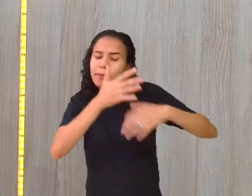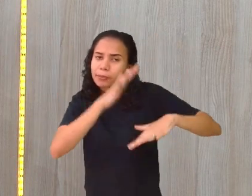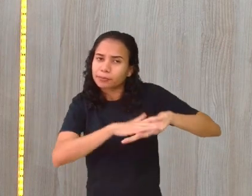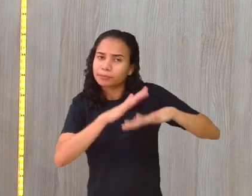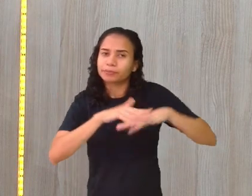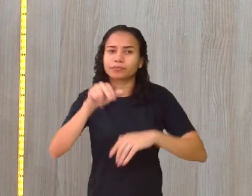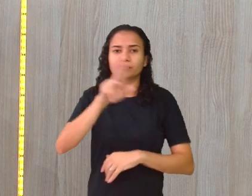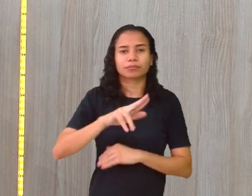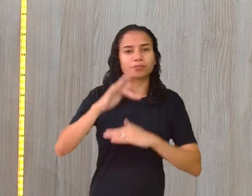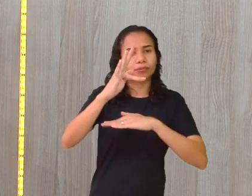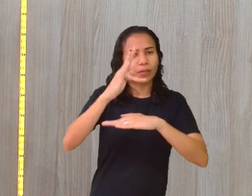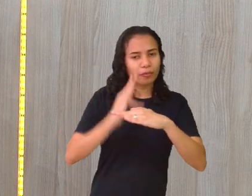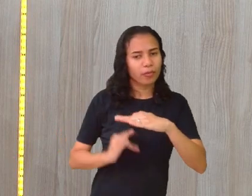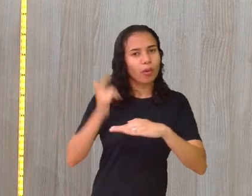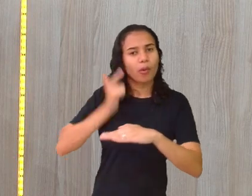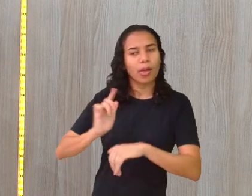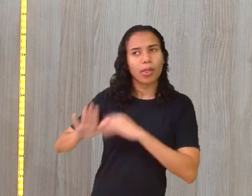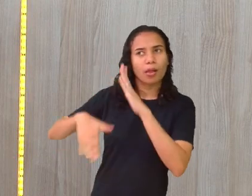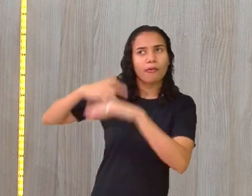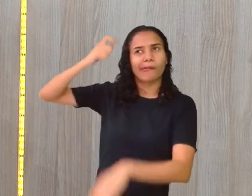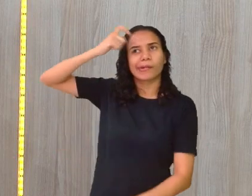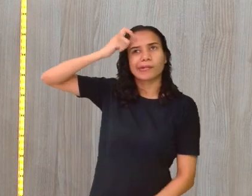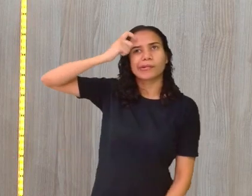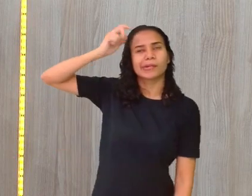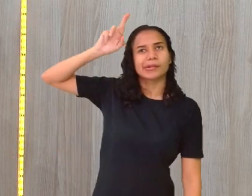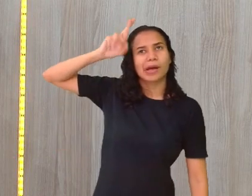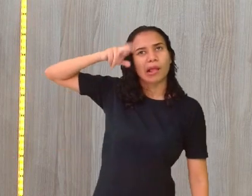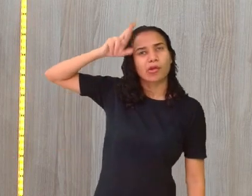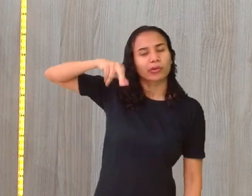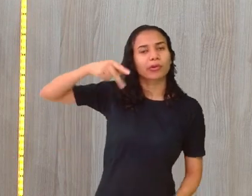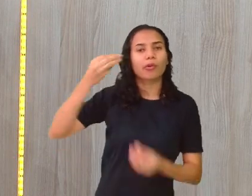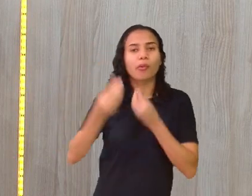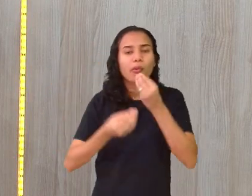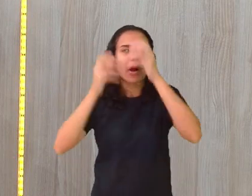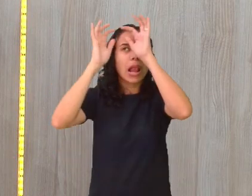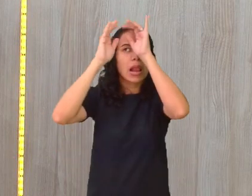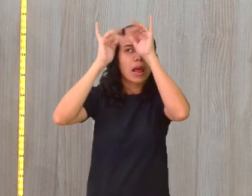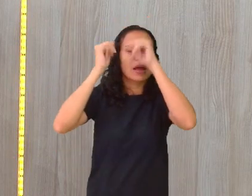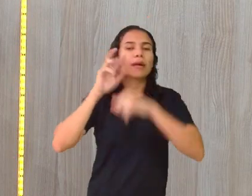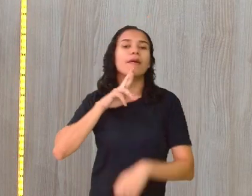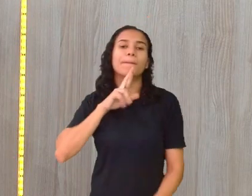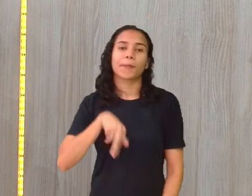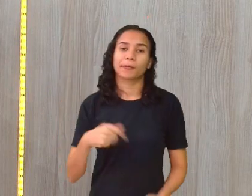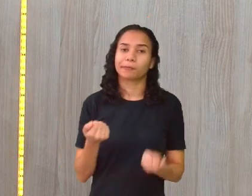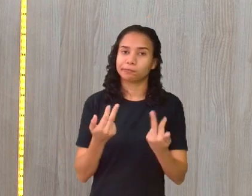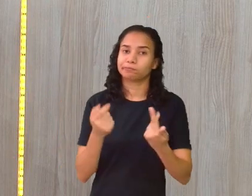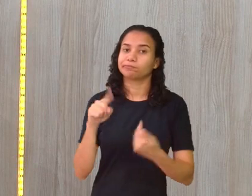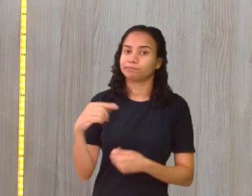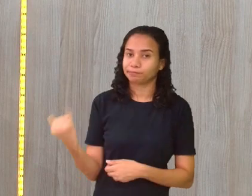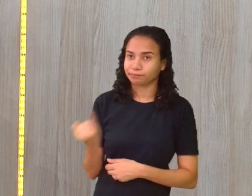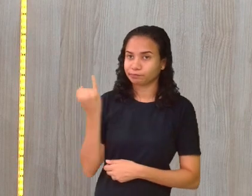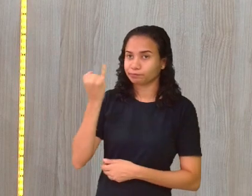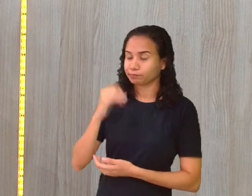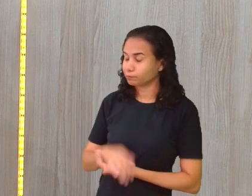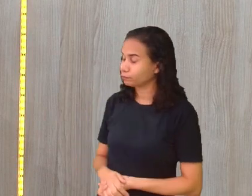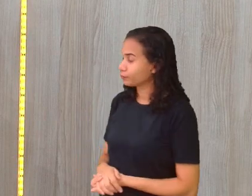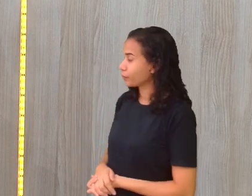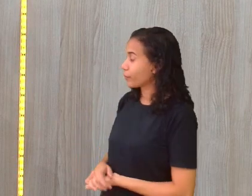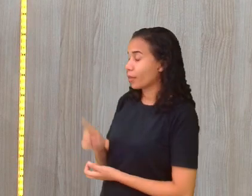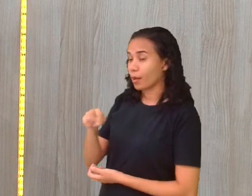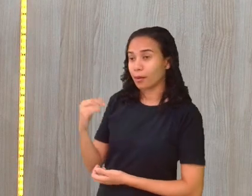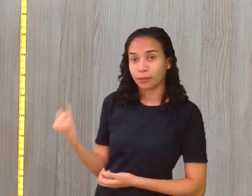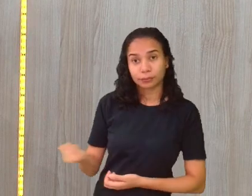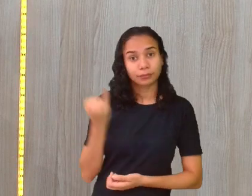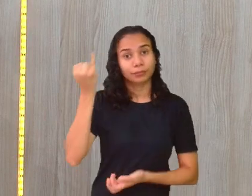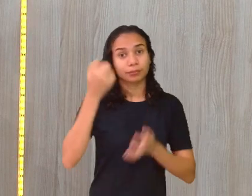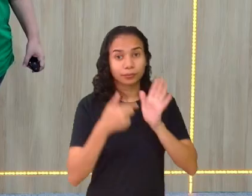com frações, caso, você vai desenvolver o seu raciocínio dessa forma, que vai chegar no mesmo resultado. Então, é importante demais, está certo? E o importante